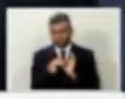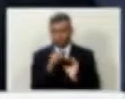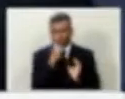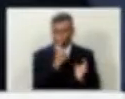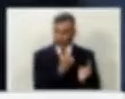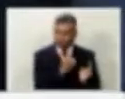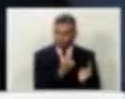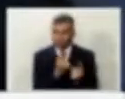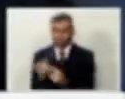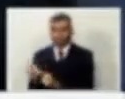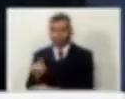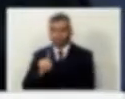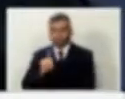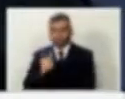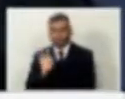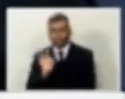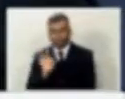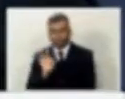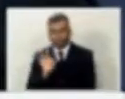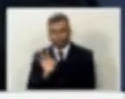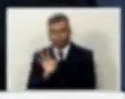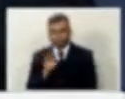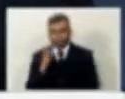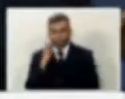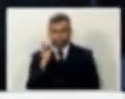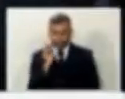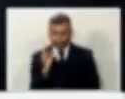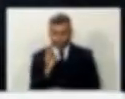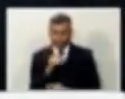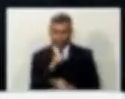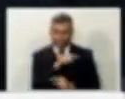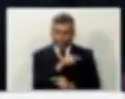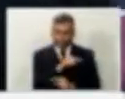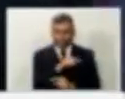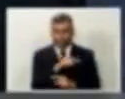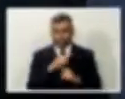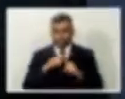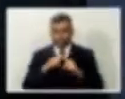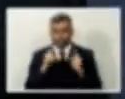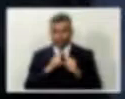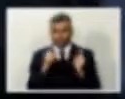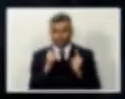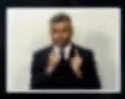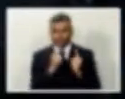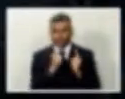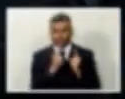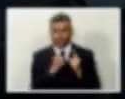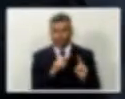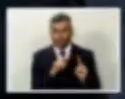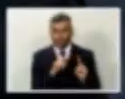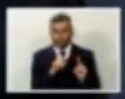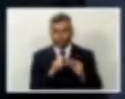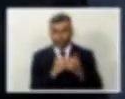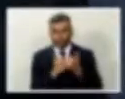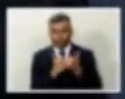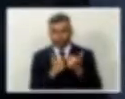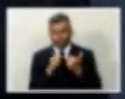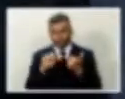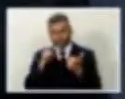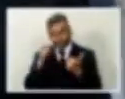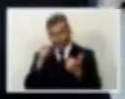gratuitamente. A polêmica dele com o ex-governador Goldman não fui eu que criei,